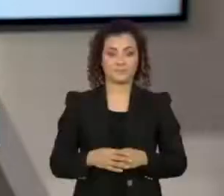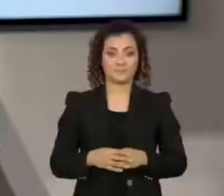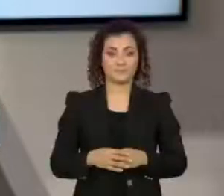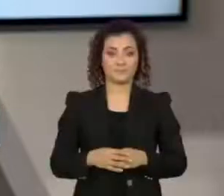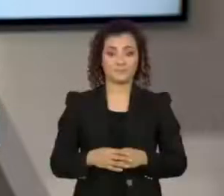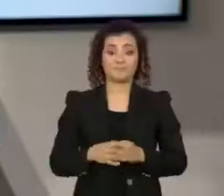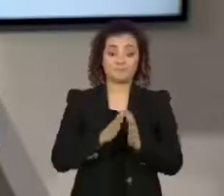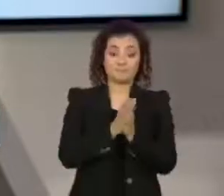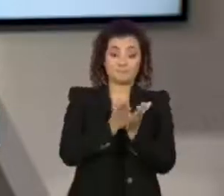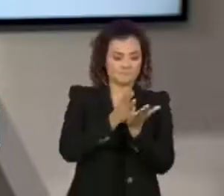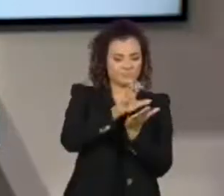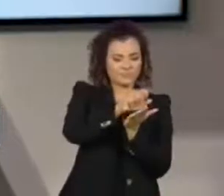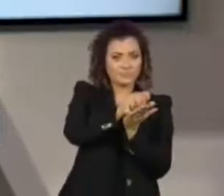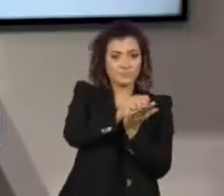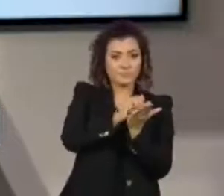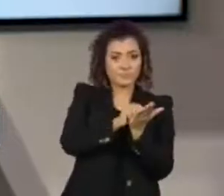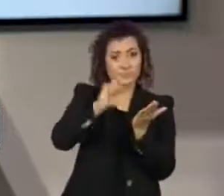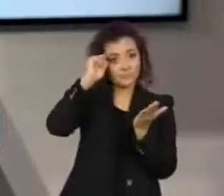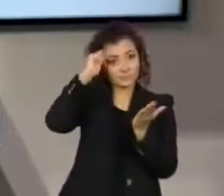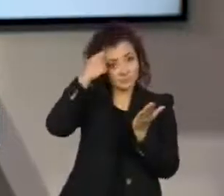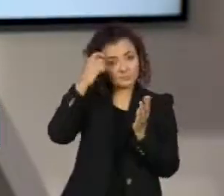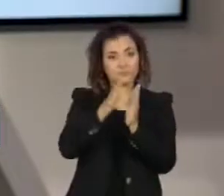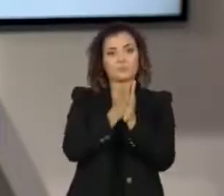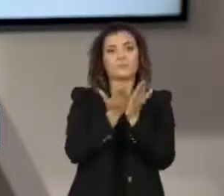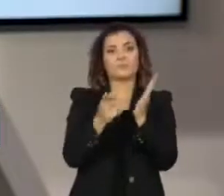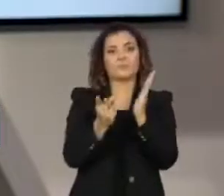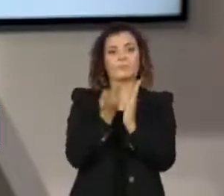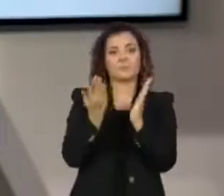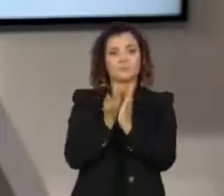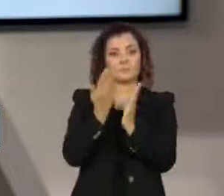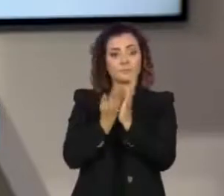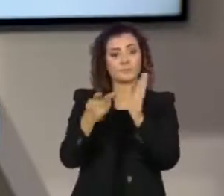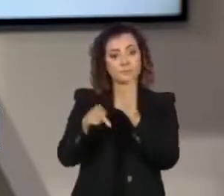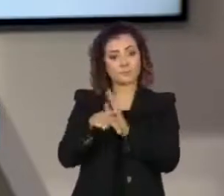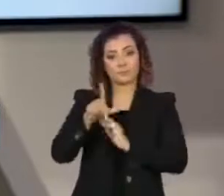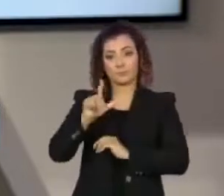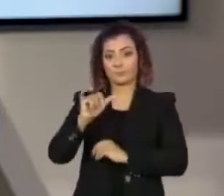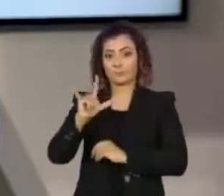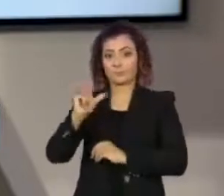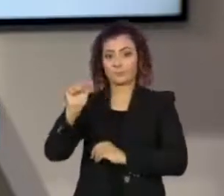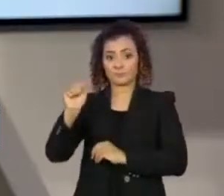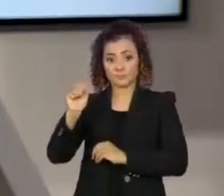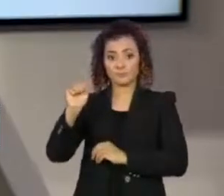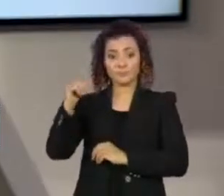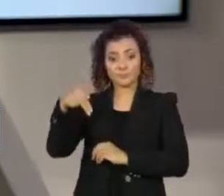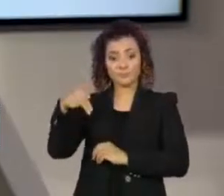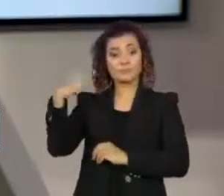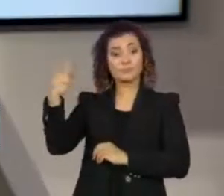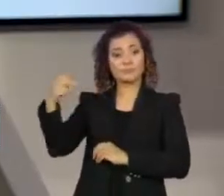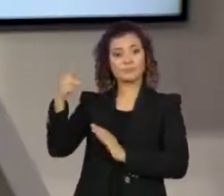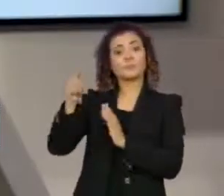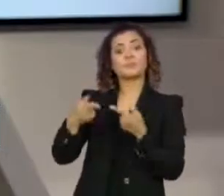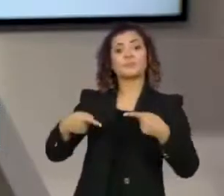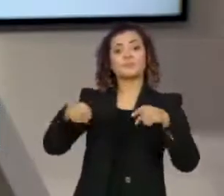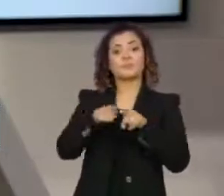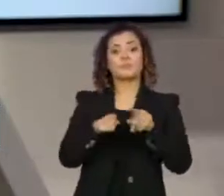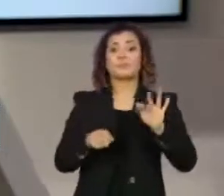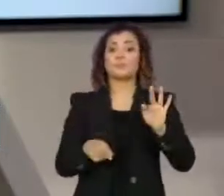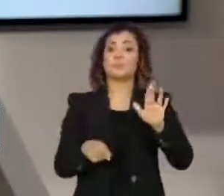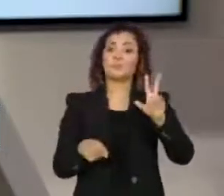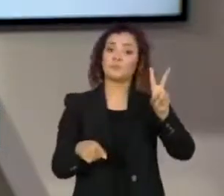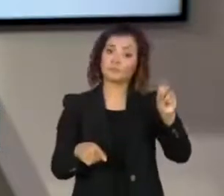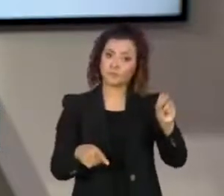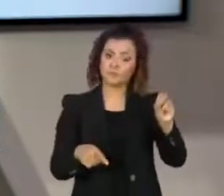Enciclopédia Negra é a nova obra da antropóloga Lília Schwarz, em parceria com o professor e historiador Flávio dos Santos